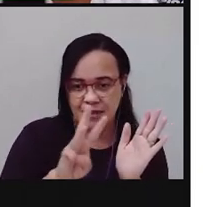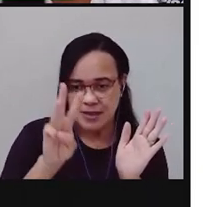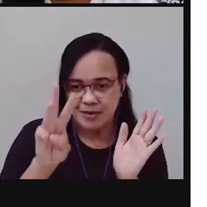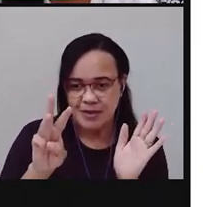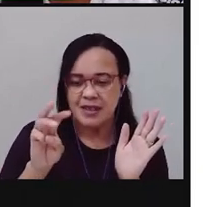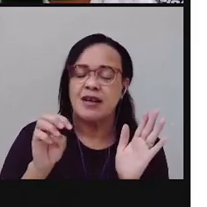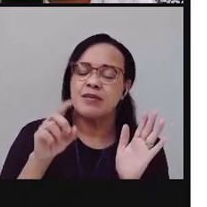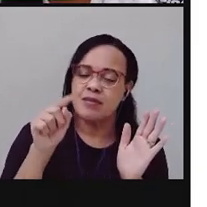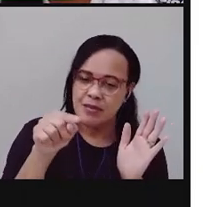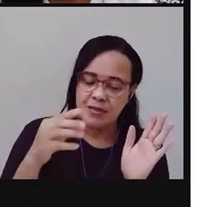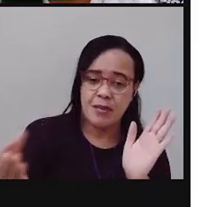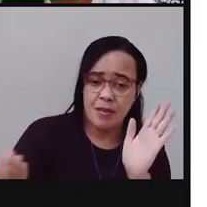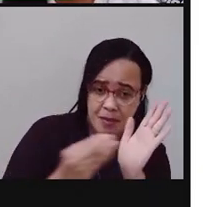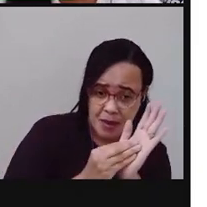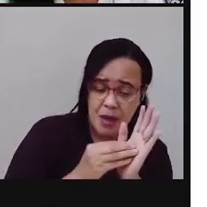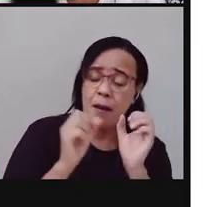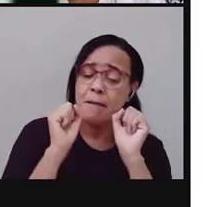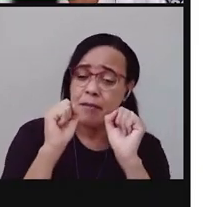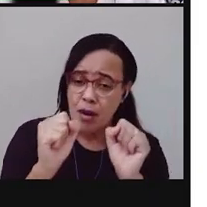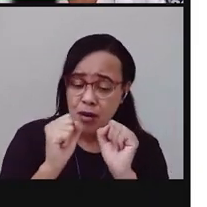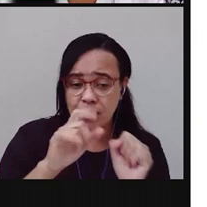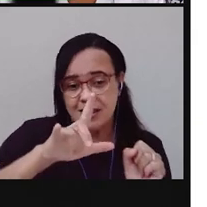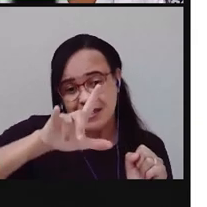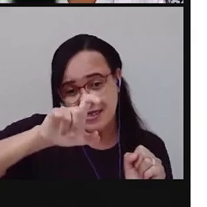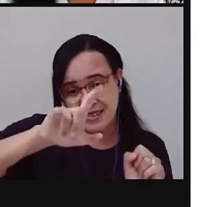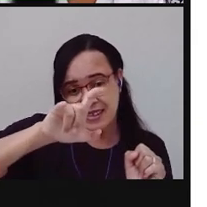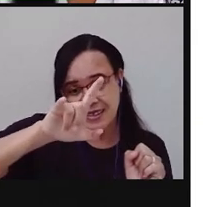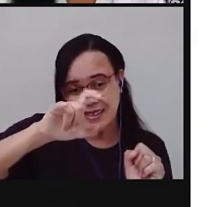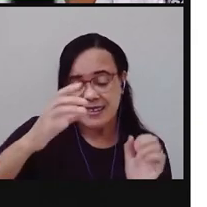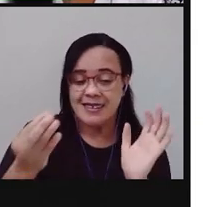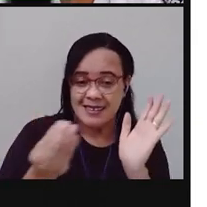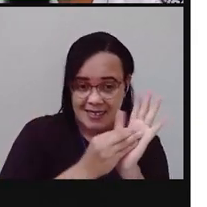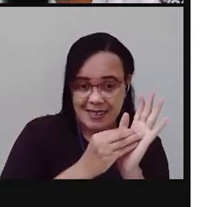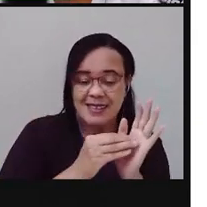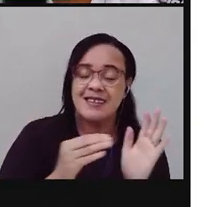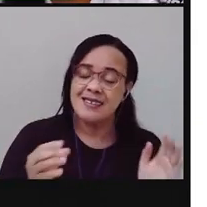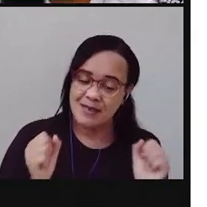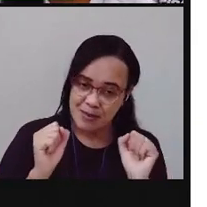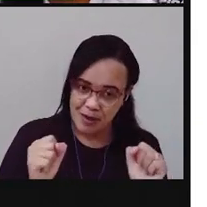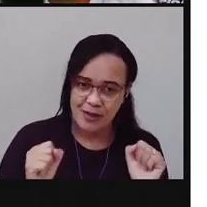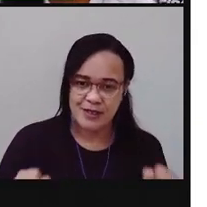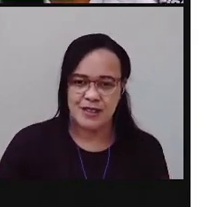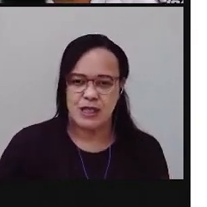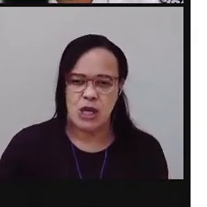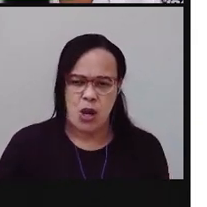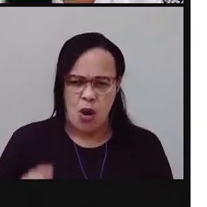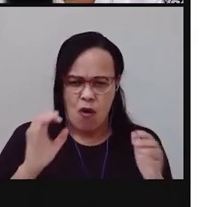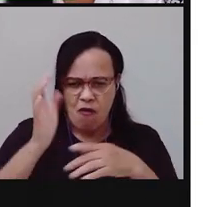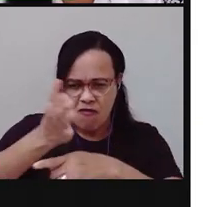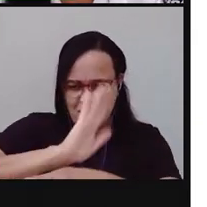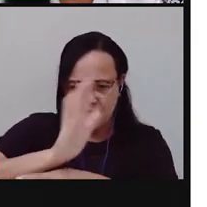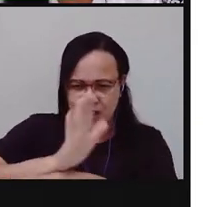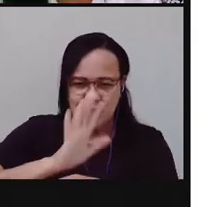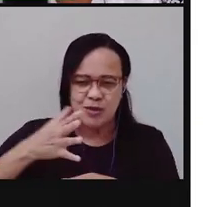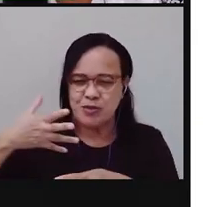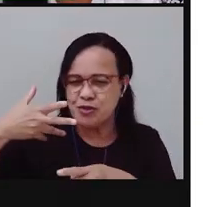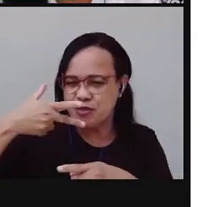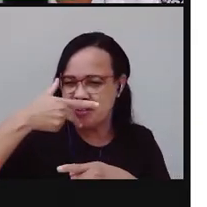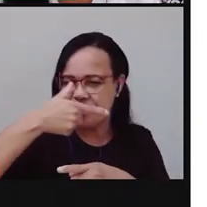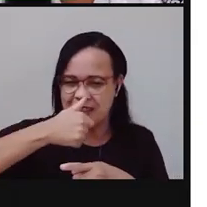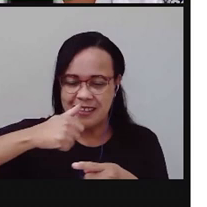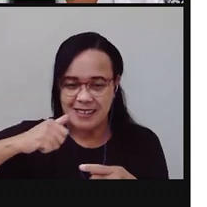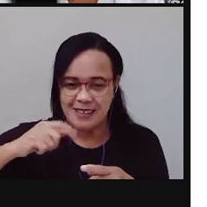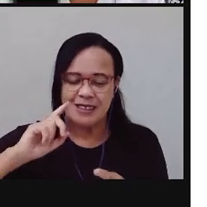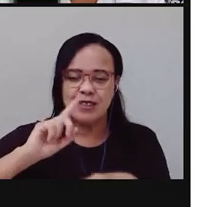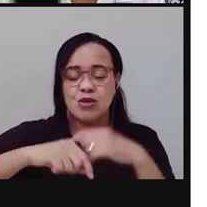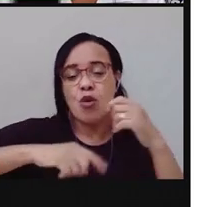seduc.fsa, tá? Capricha no vídeo, capricha no painel,